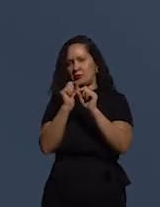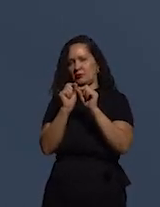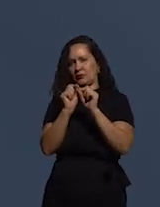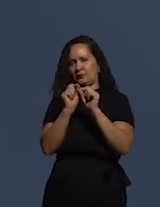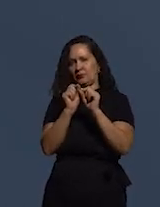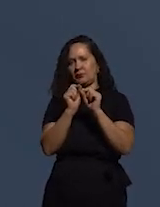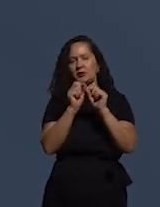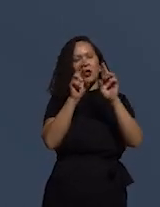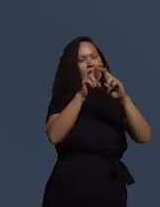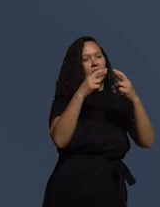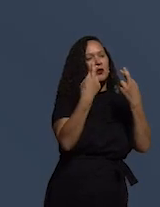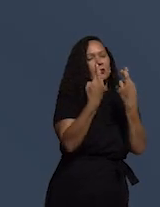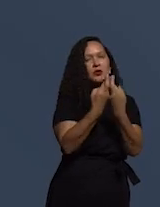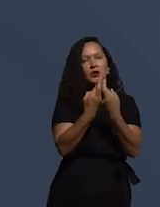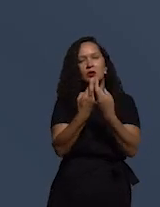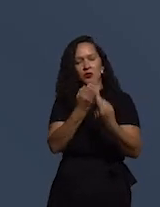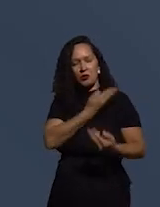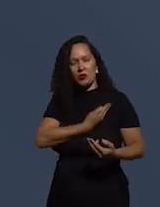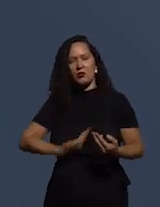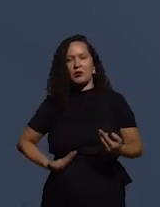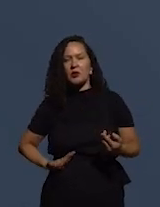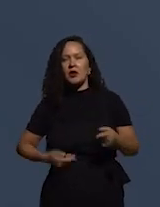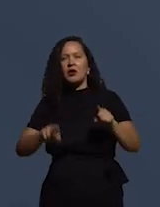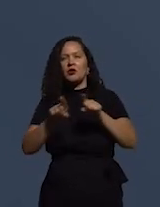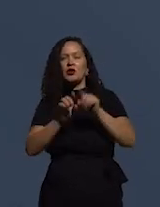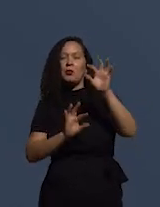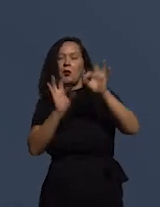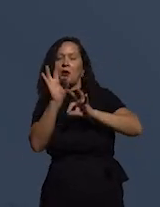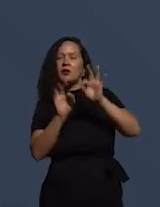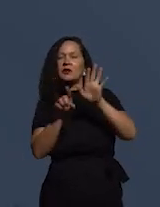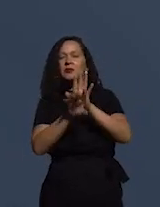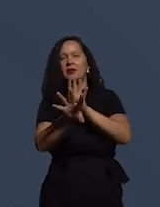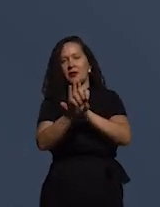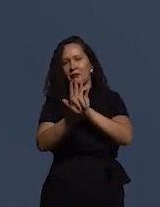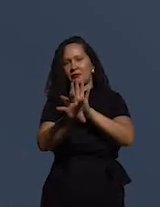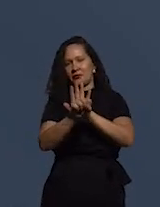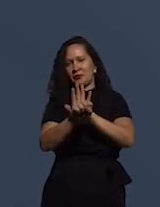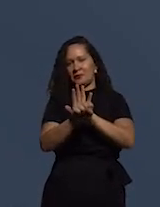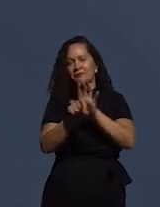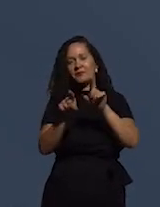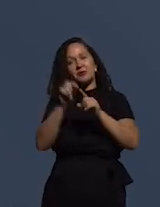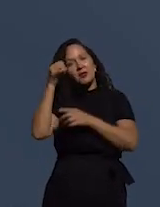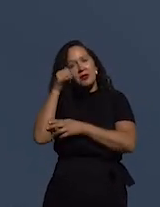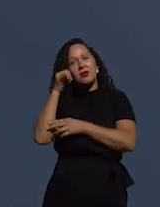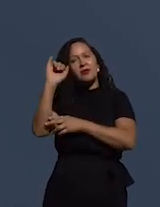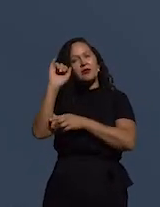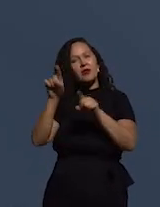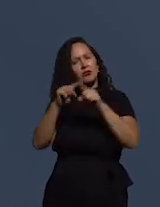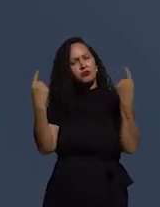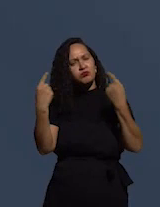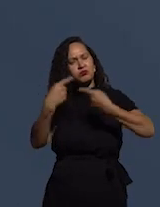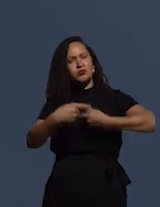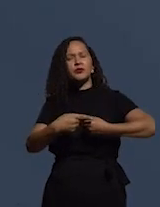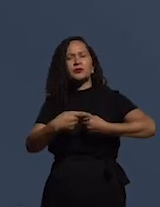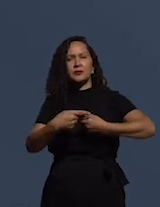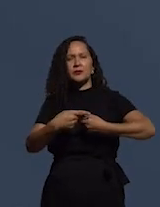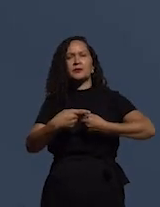auditoria governamental, na correição, na ouvidoria e na prevenção e no enfrentamento, no combate